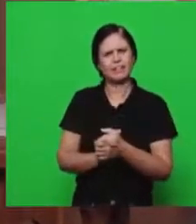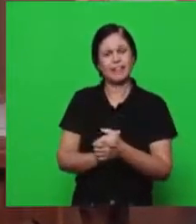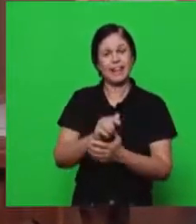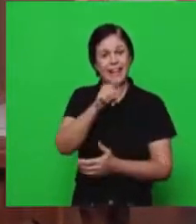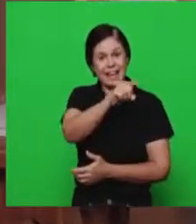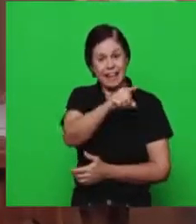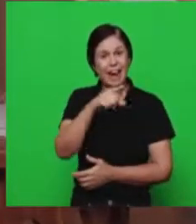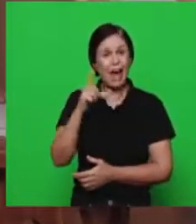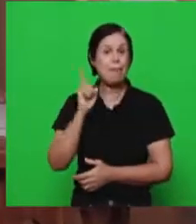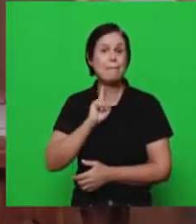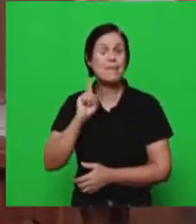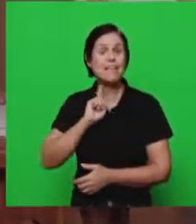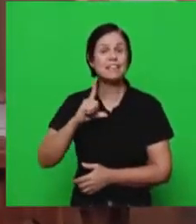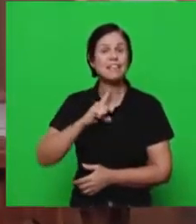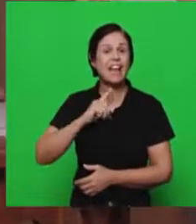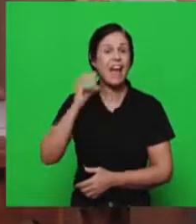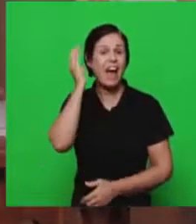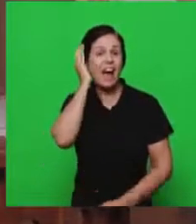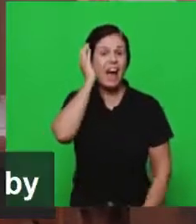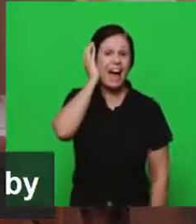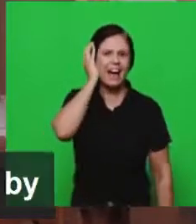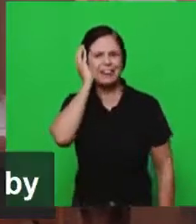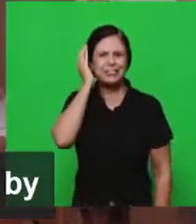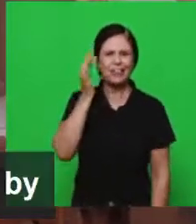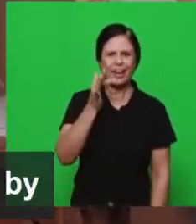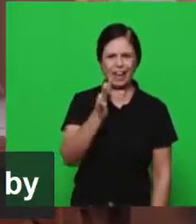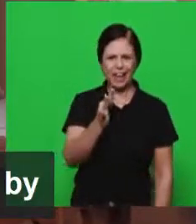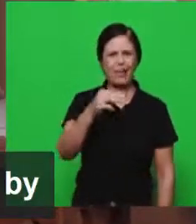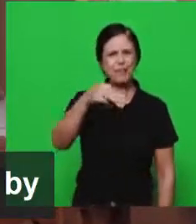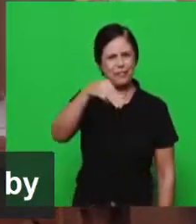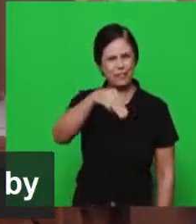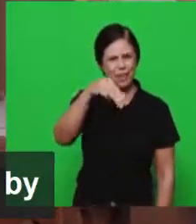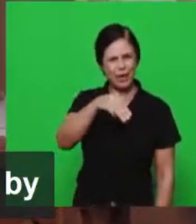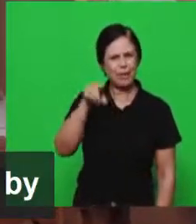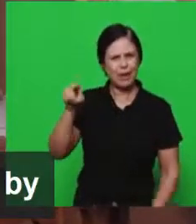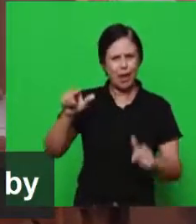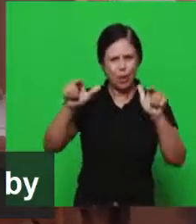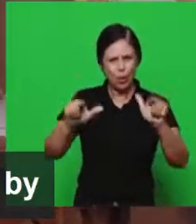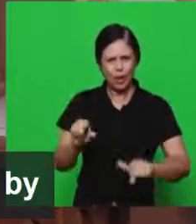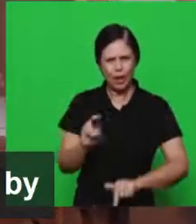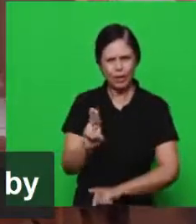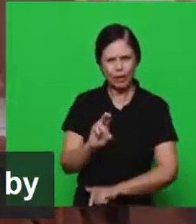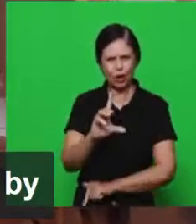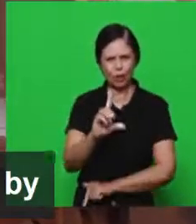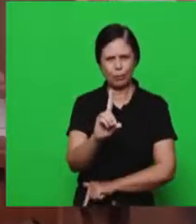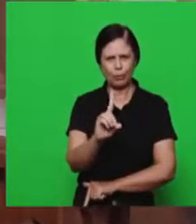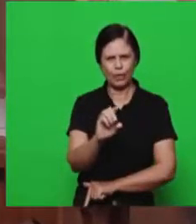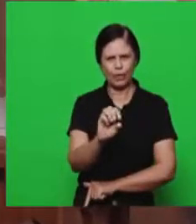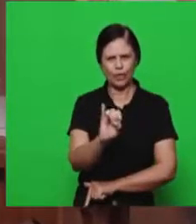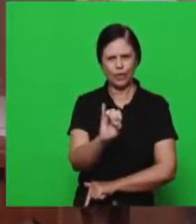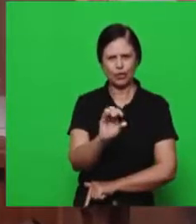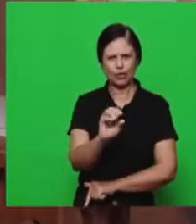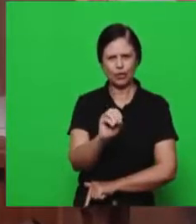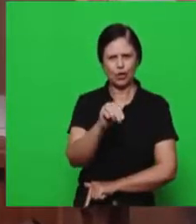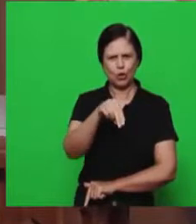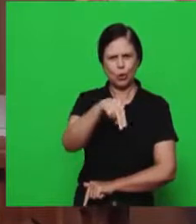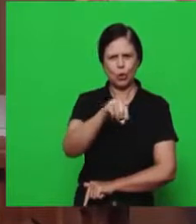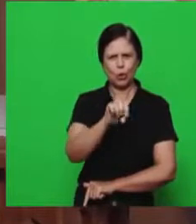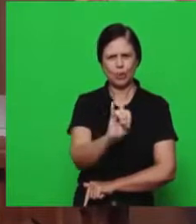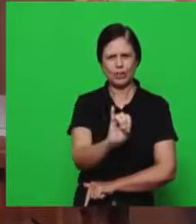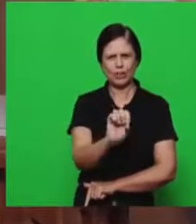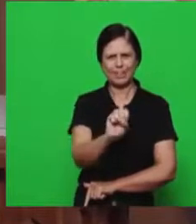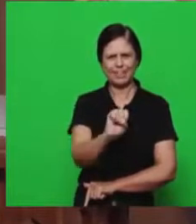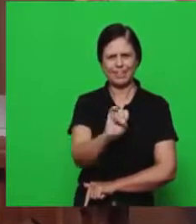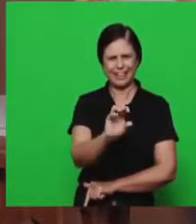estação de rádio aberta ali, transmitida de Dionísio. E passamos algumas cidades grandes